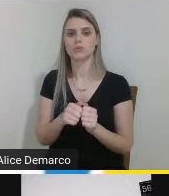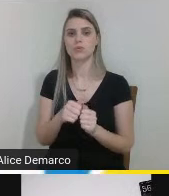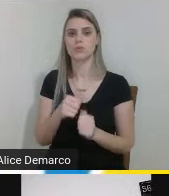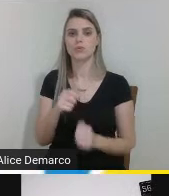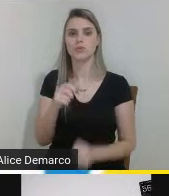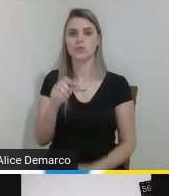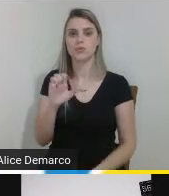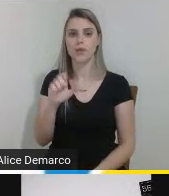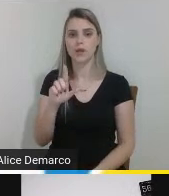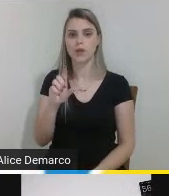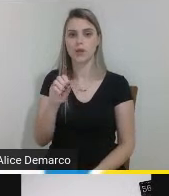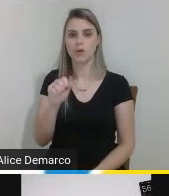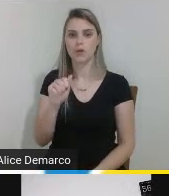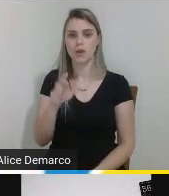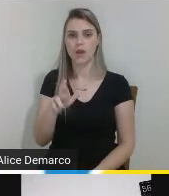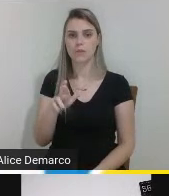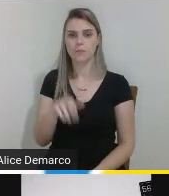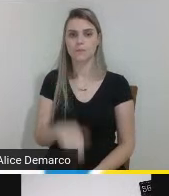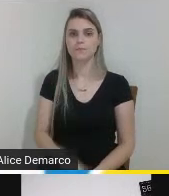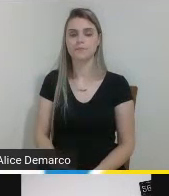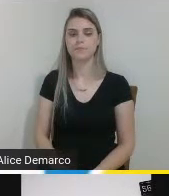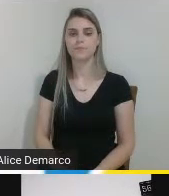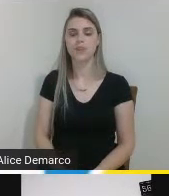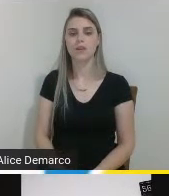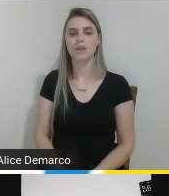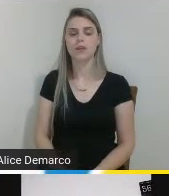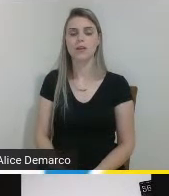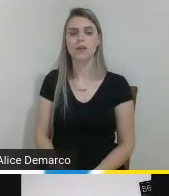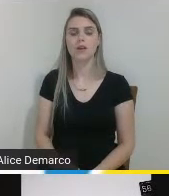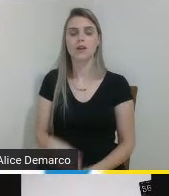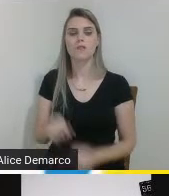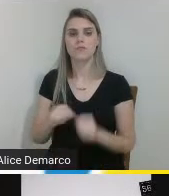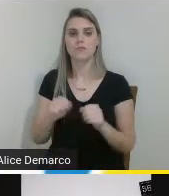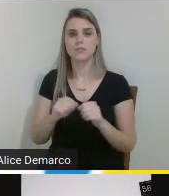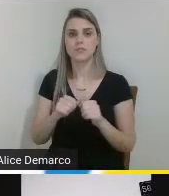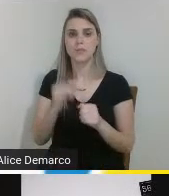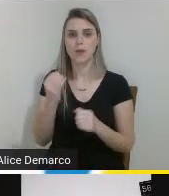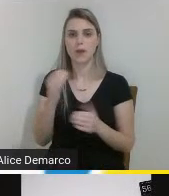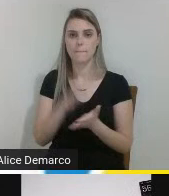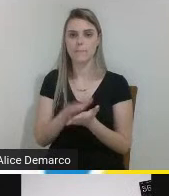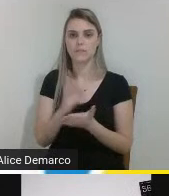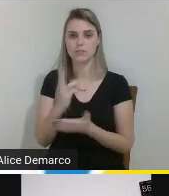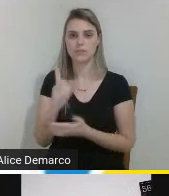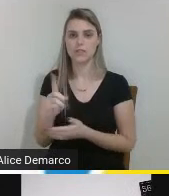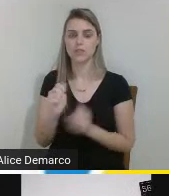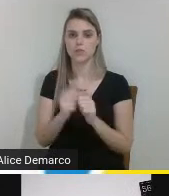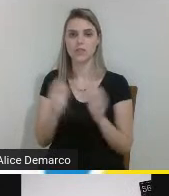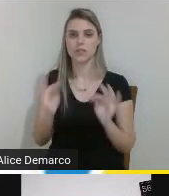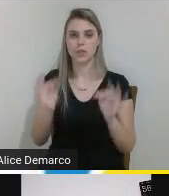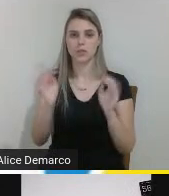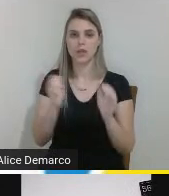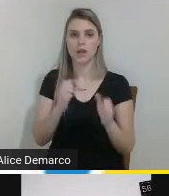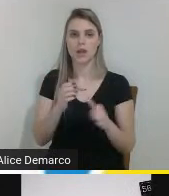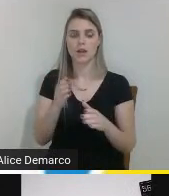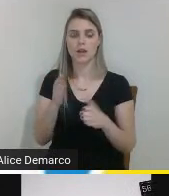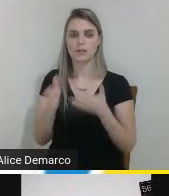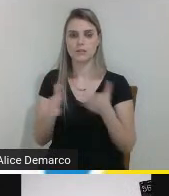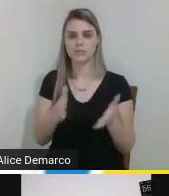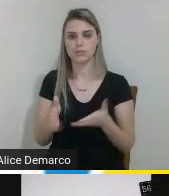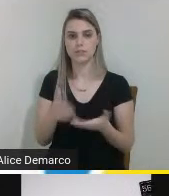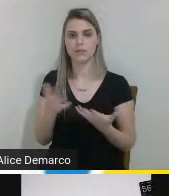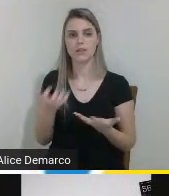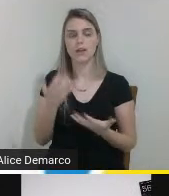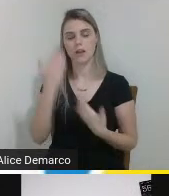projeto de impressão 3D aplicada à tecnologia assistiva primeiramente eu gostaria de agradecer a